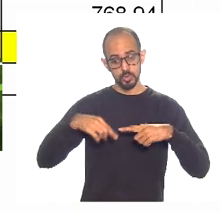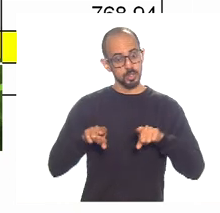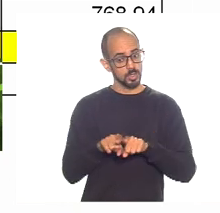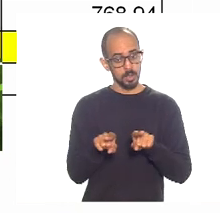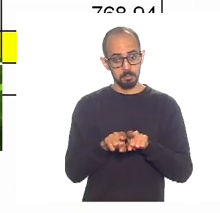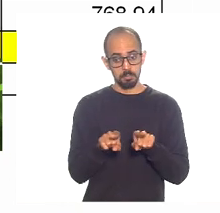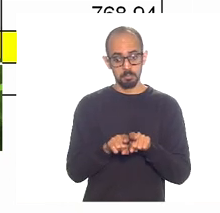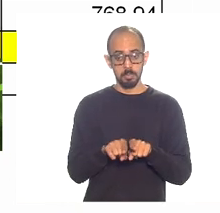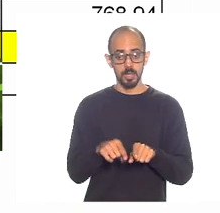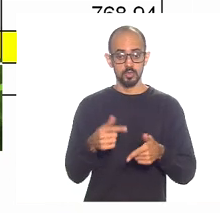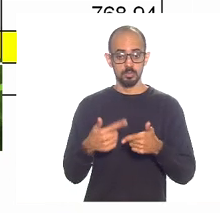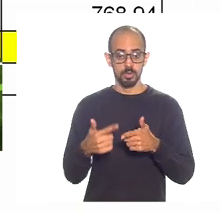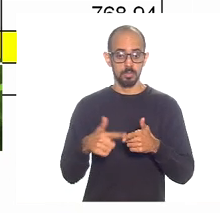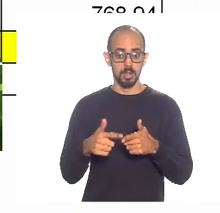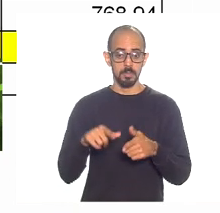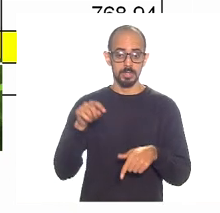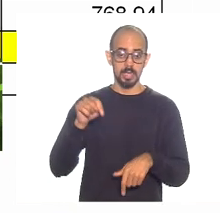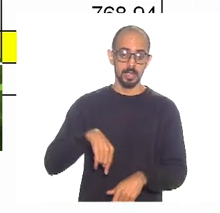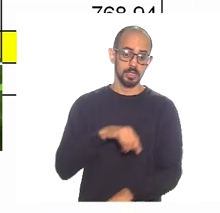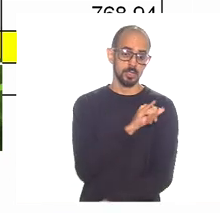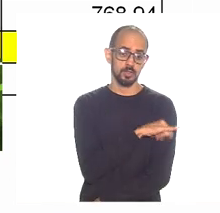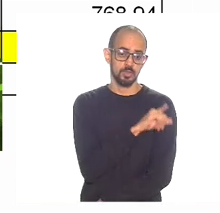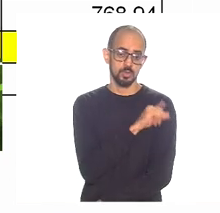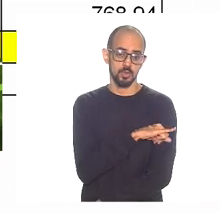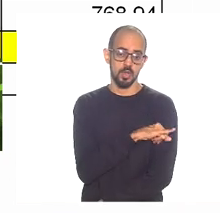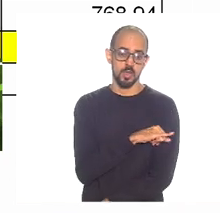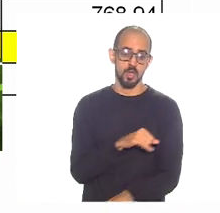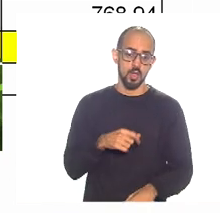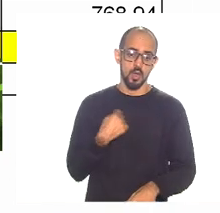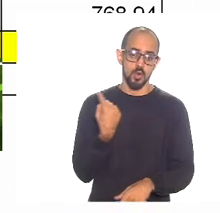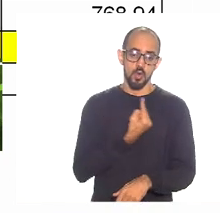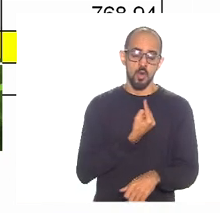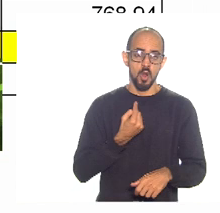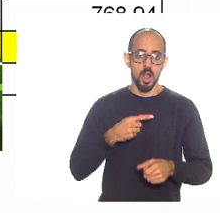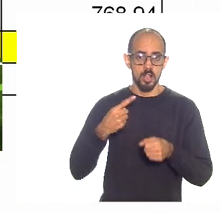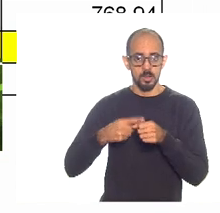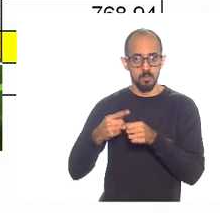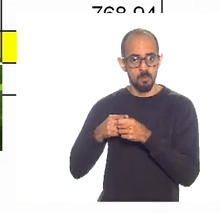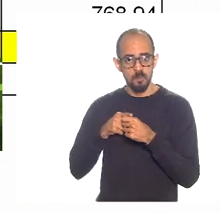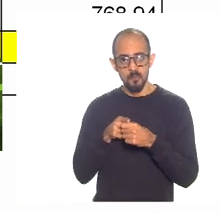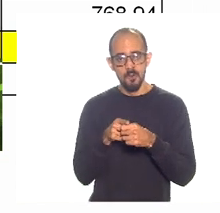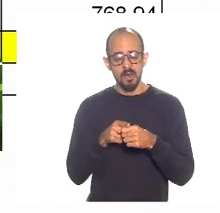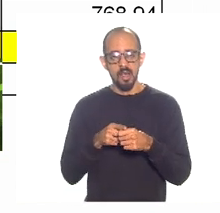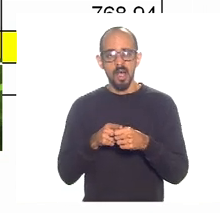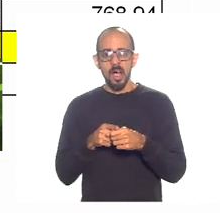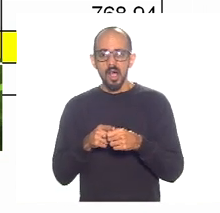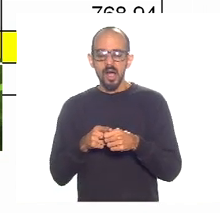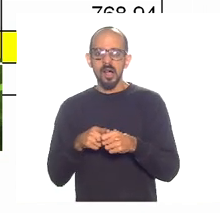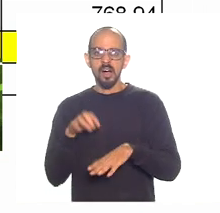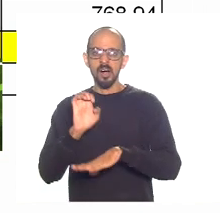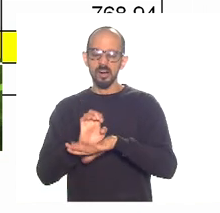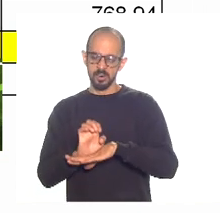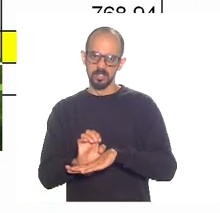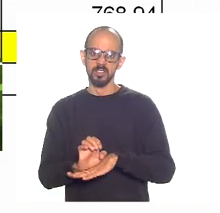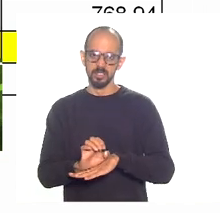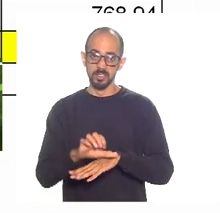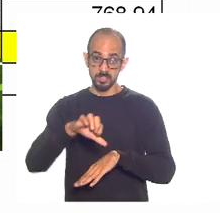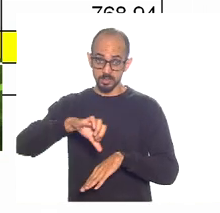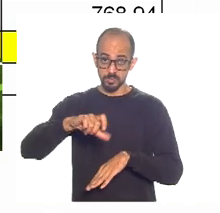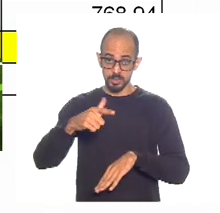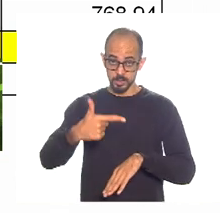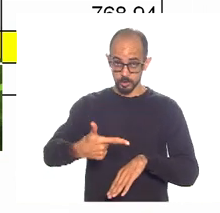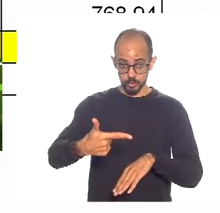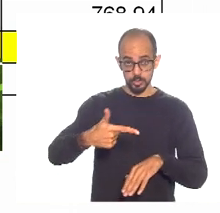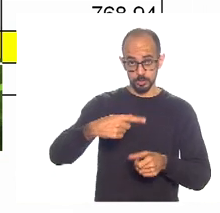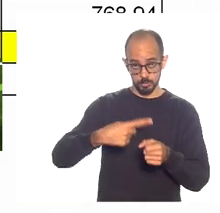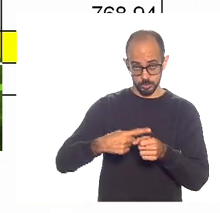as questões relativas aos nossos municípios, aos 92 municípios luminenses e ao conjunto do Estado e às suas regiões